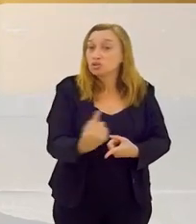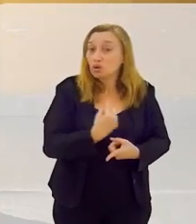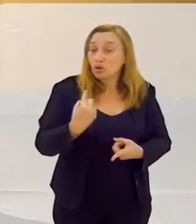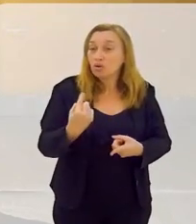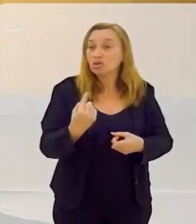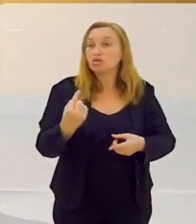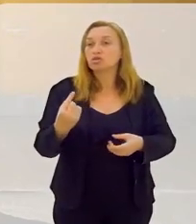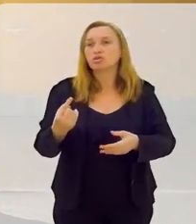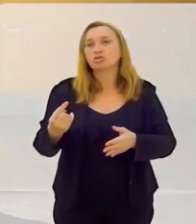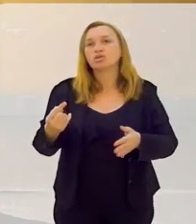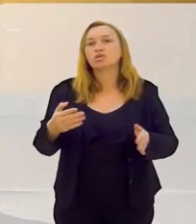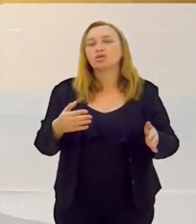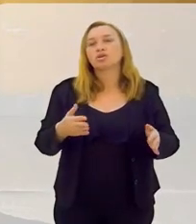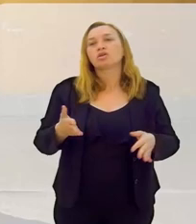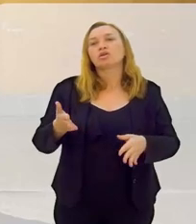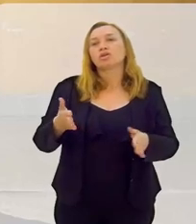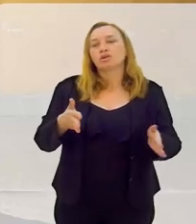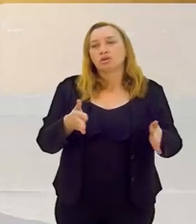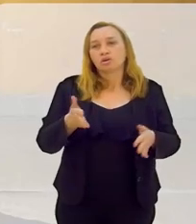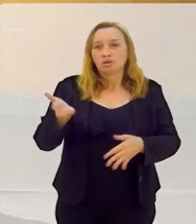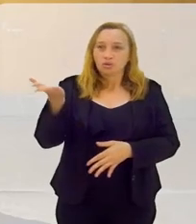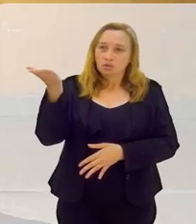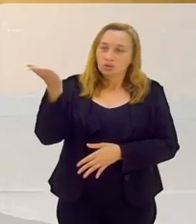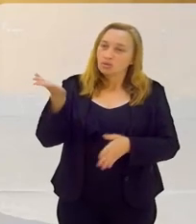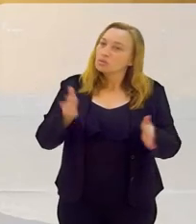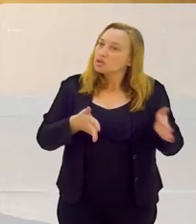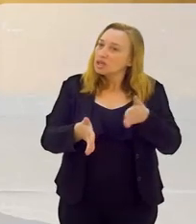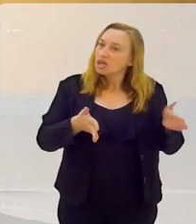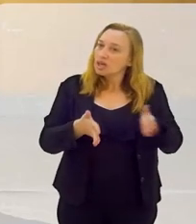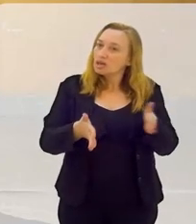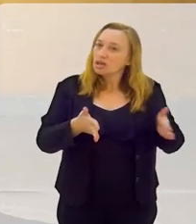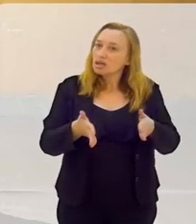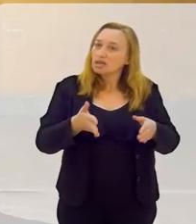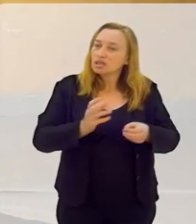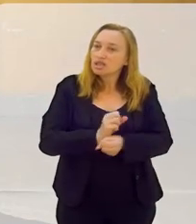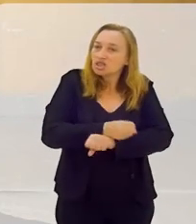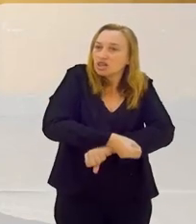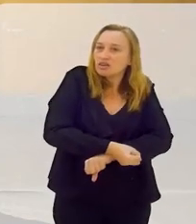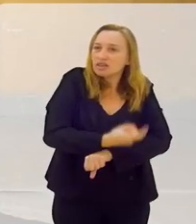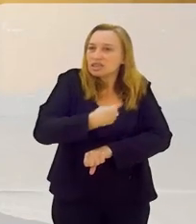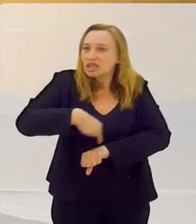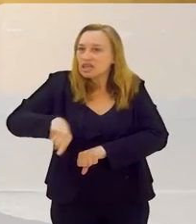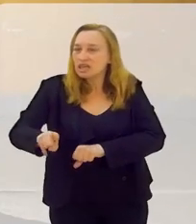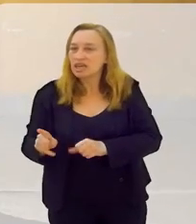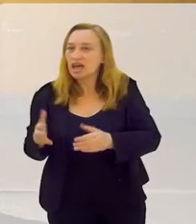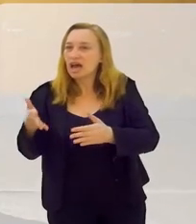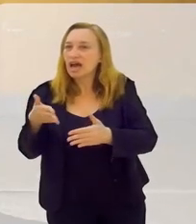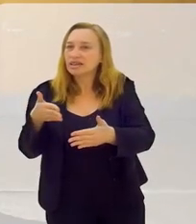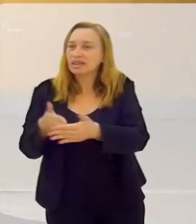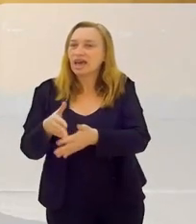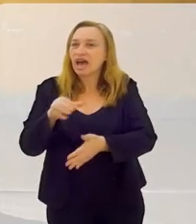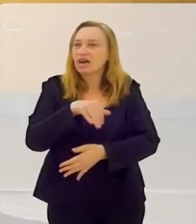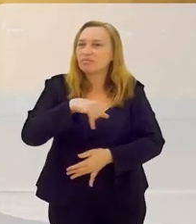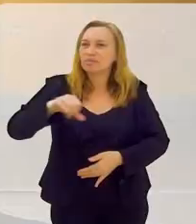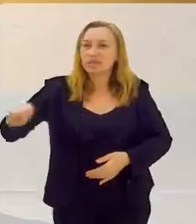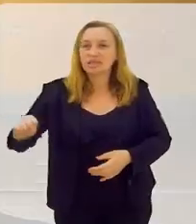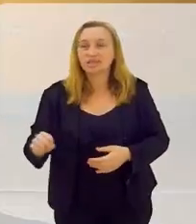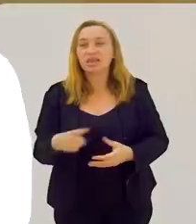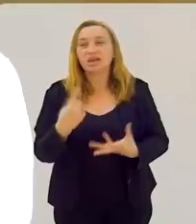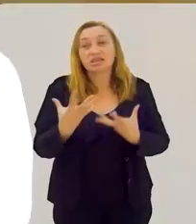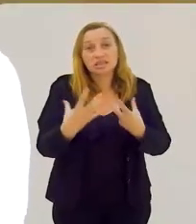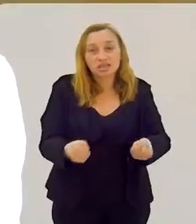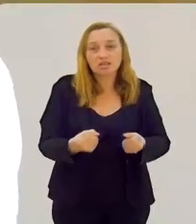Nós somos o tempo da escravidão. Então, essa coisa de levar até a missa era uma forma de aceitação